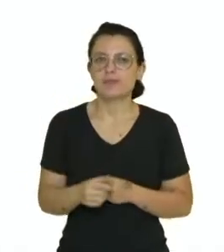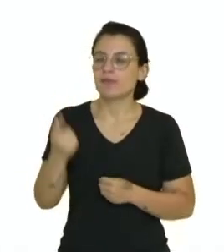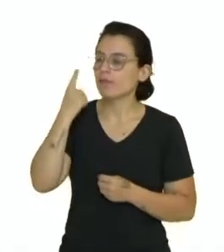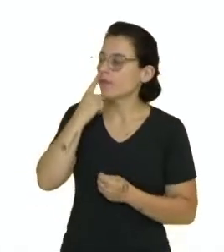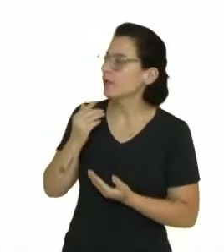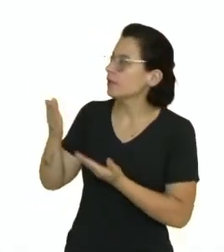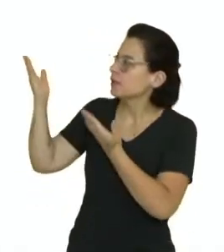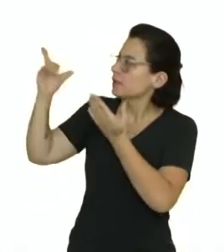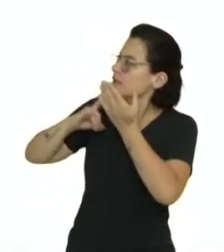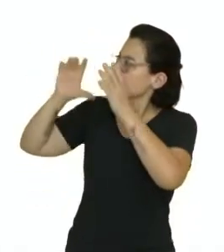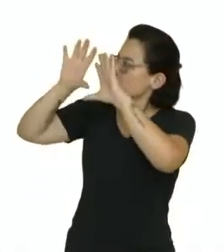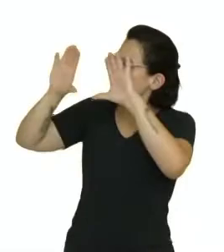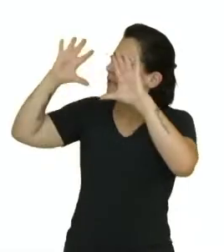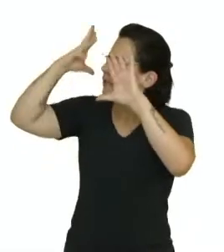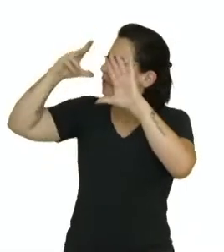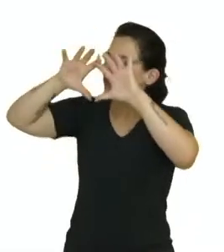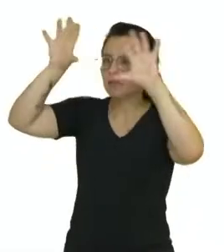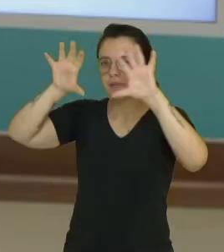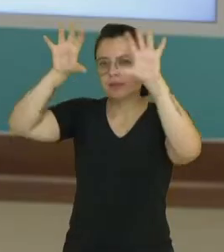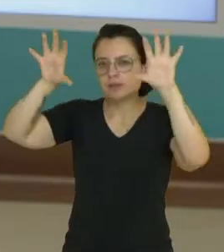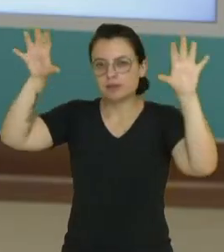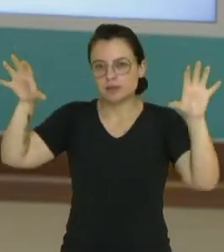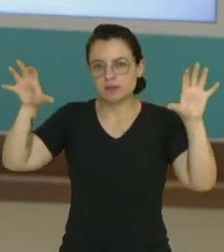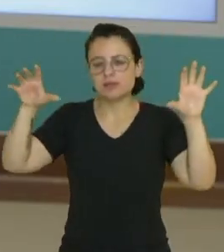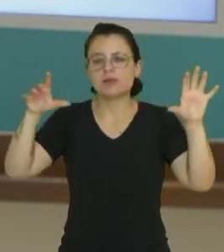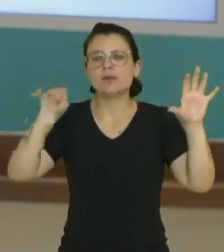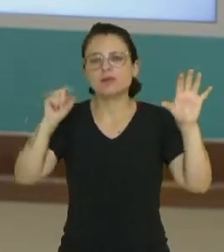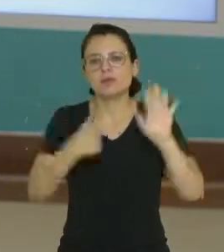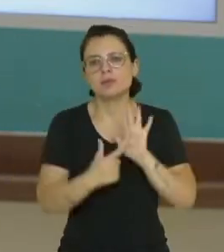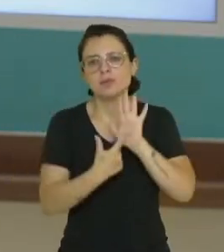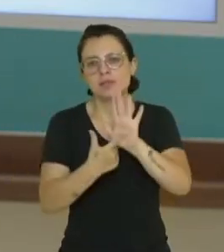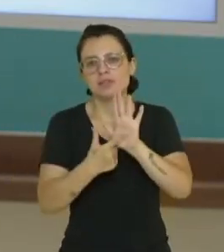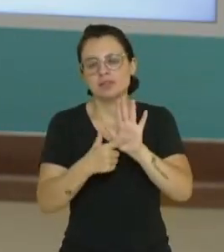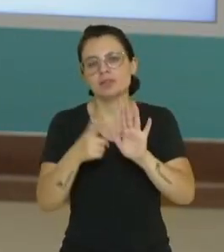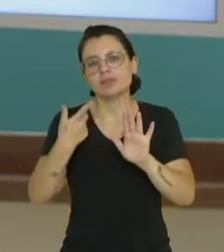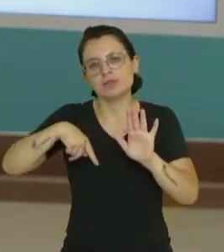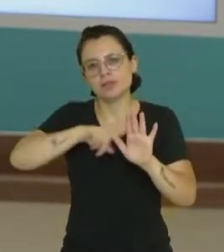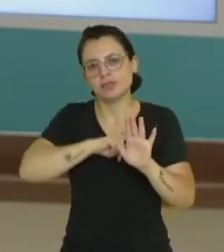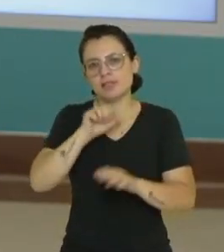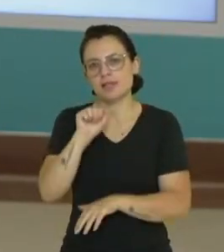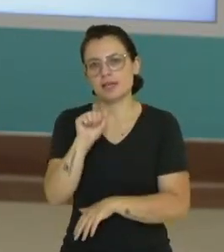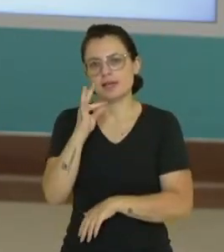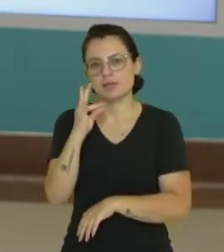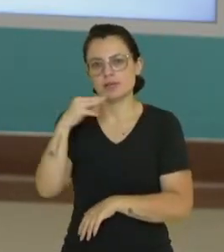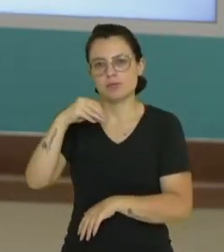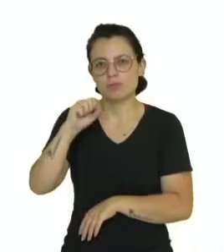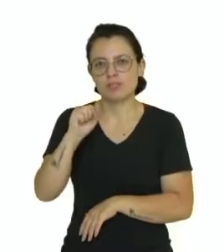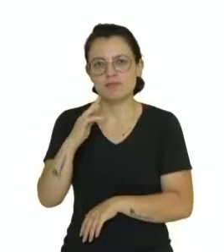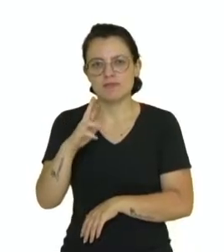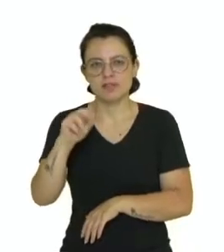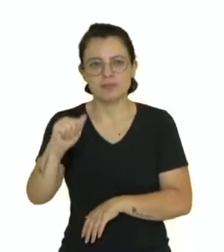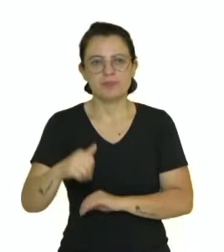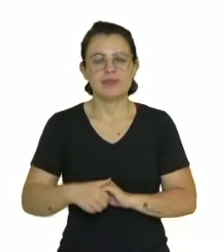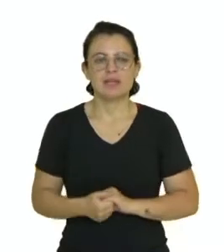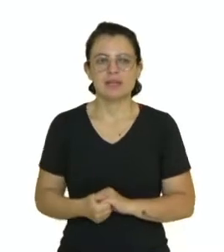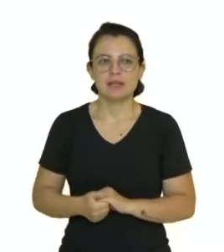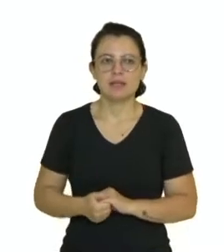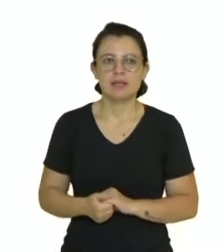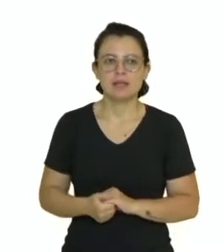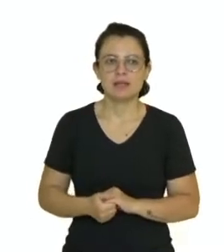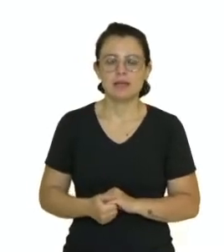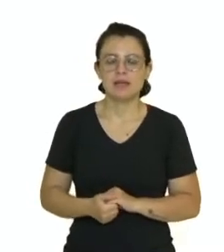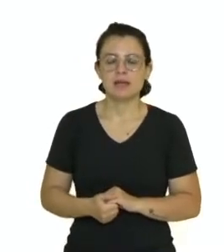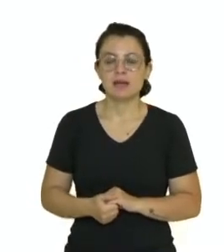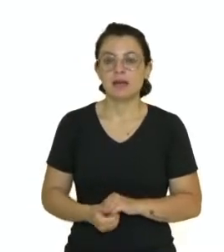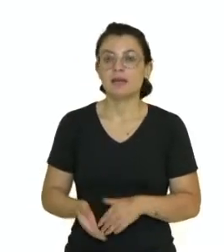muito bonito com as nuvens, representando, ilustrando a nossa atmosfera. Ela, a atmosfera,